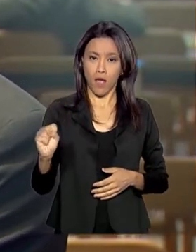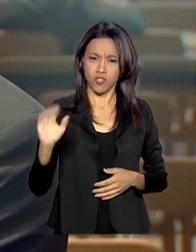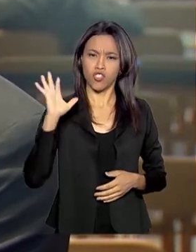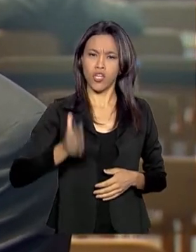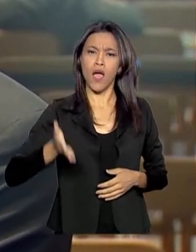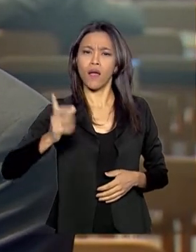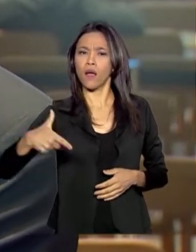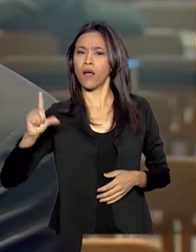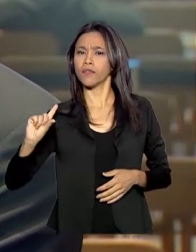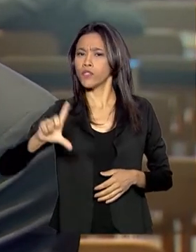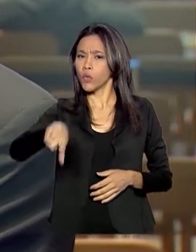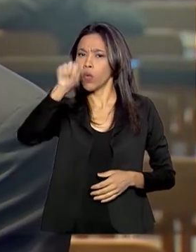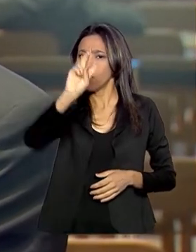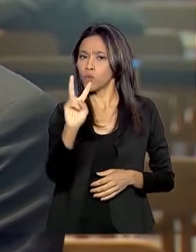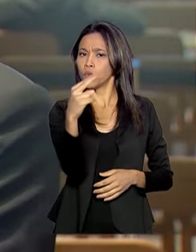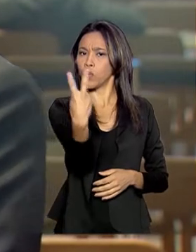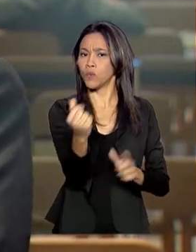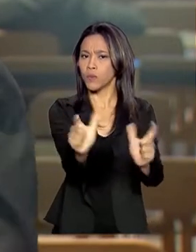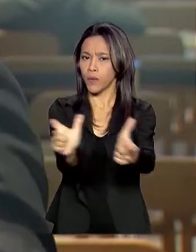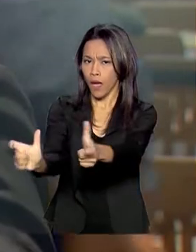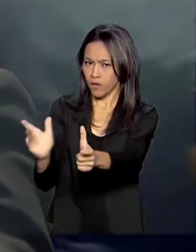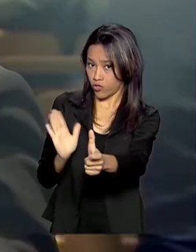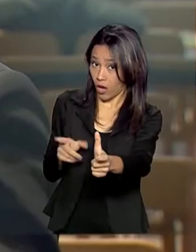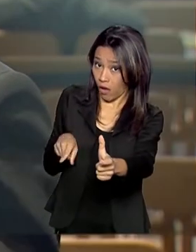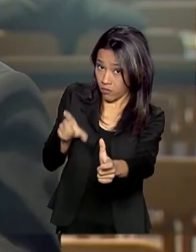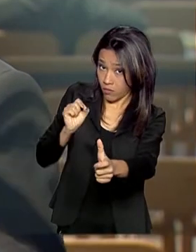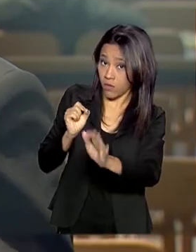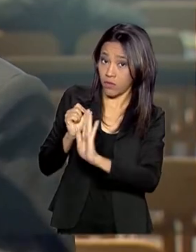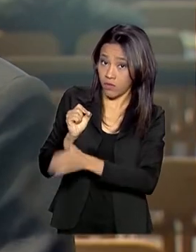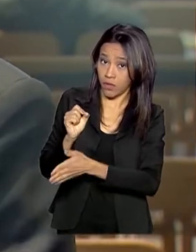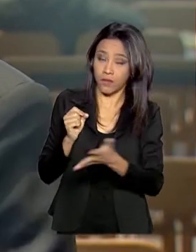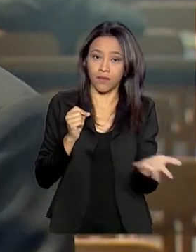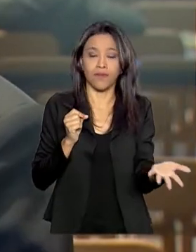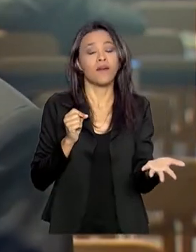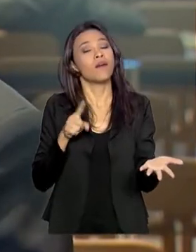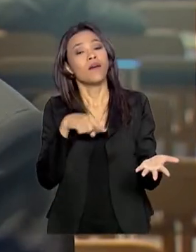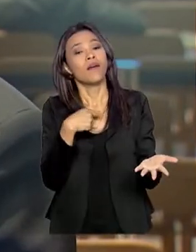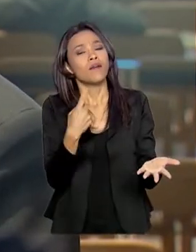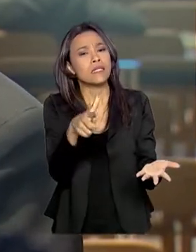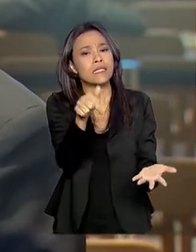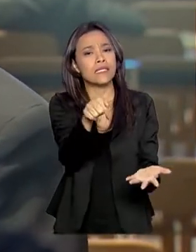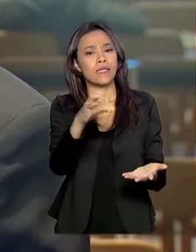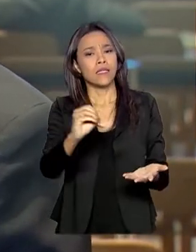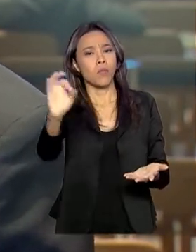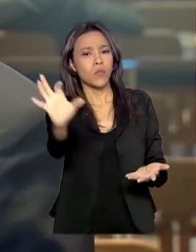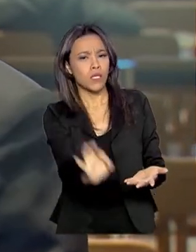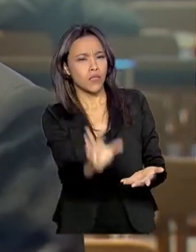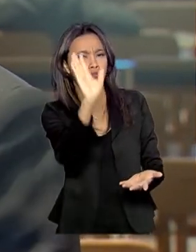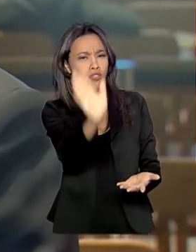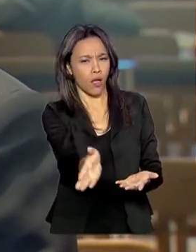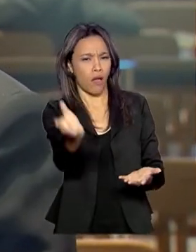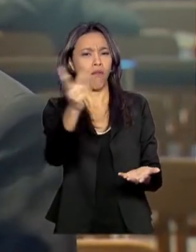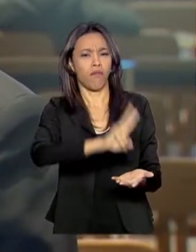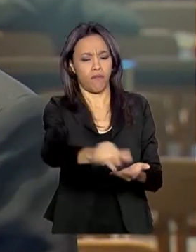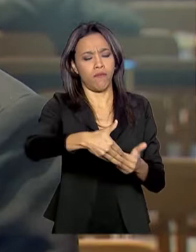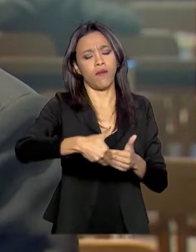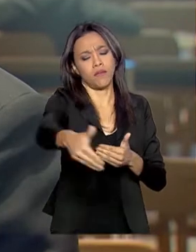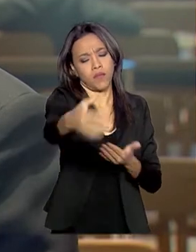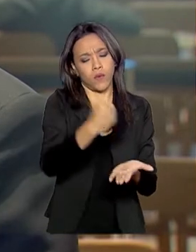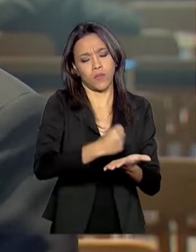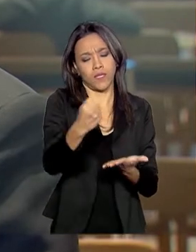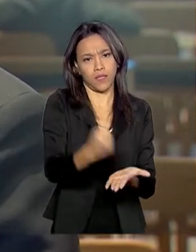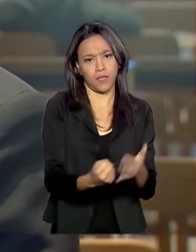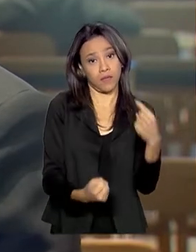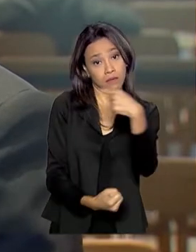operar, que vão ser ofertadas nesse leilão, nós já entramos no leilão com a segurança de que 70% do leilão já está contratado, vai ser contratado pela Petrobras,